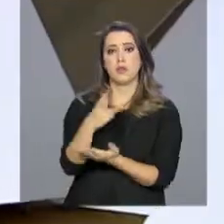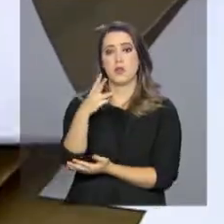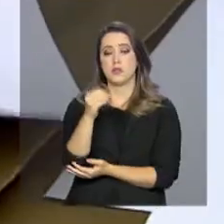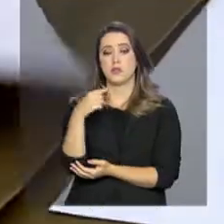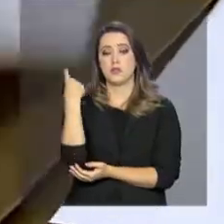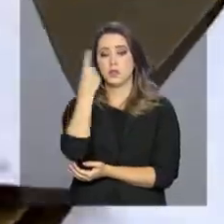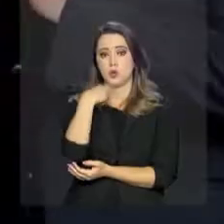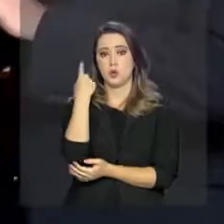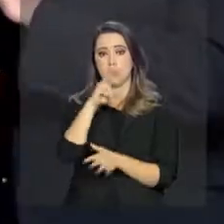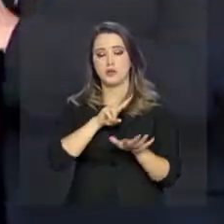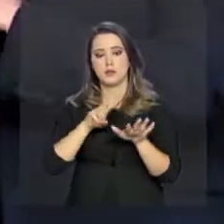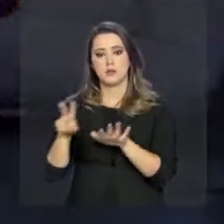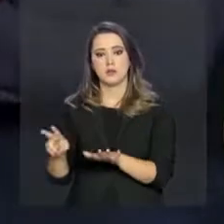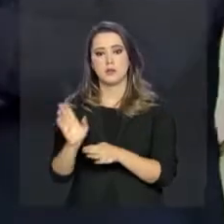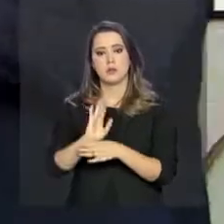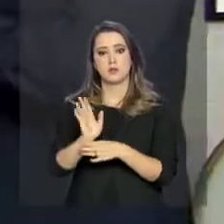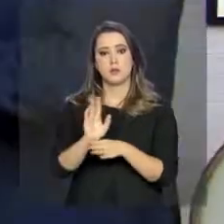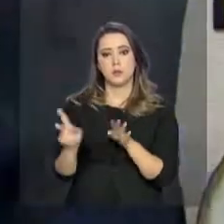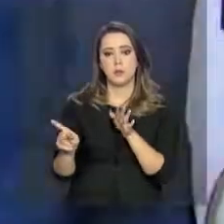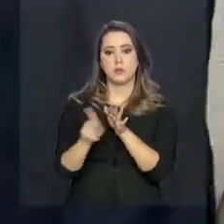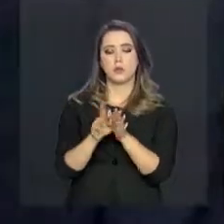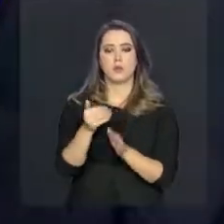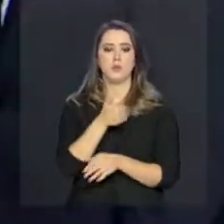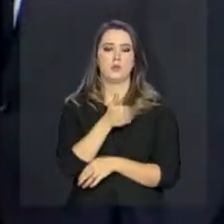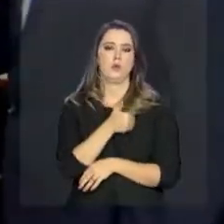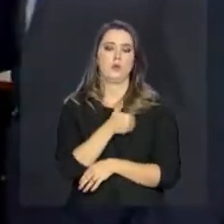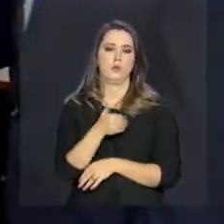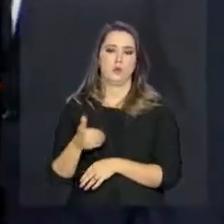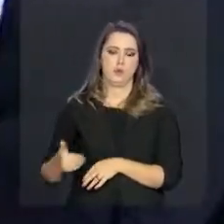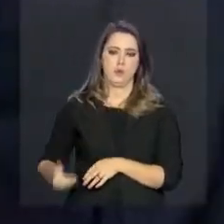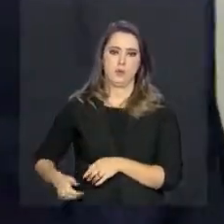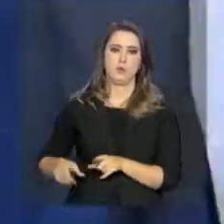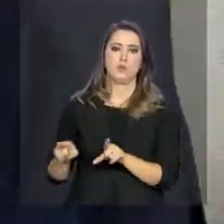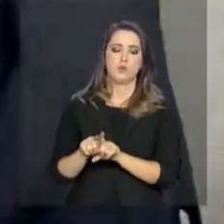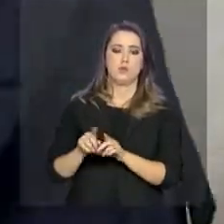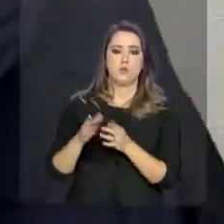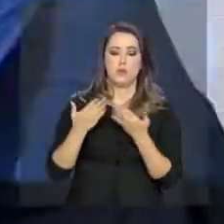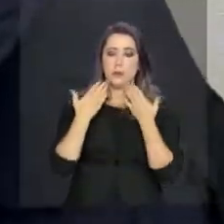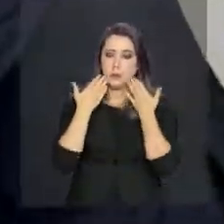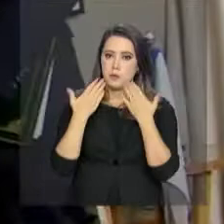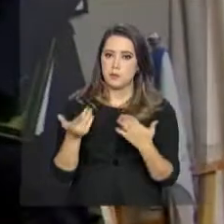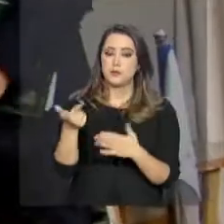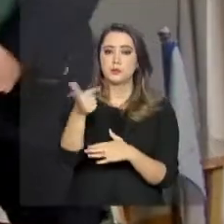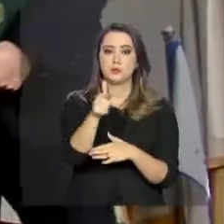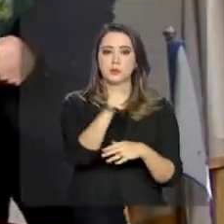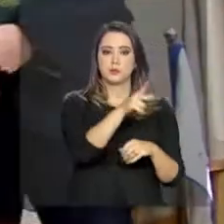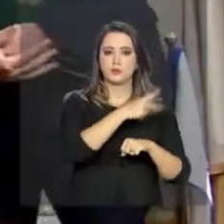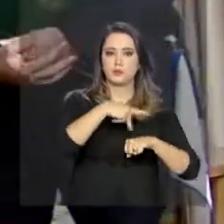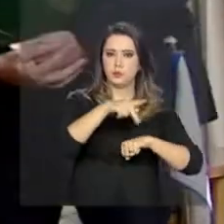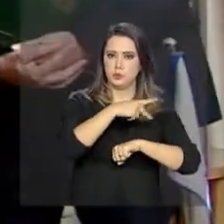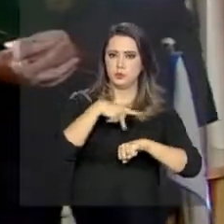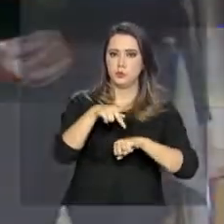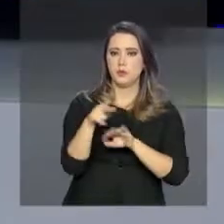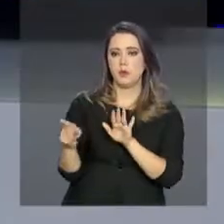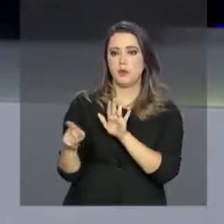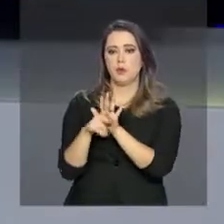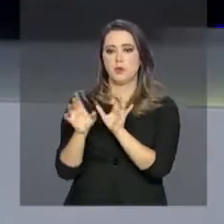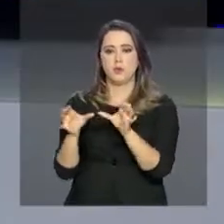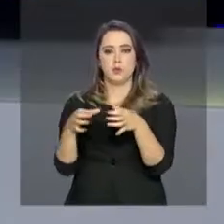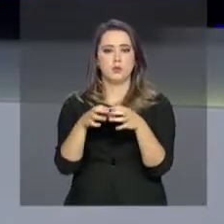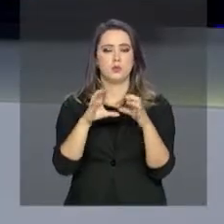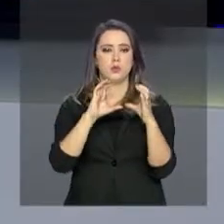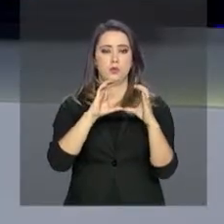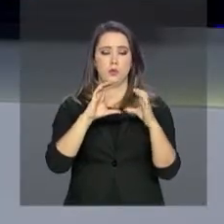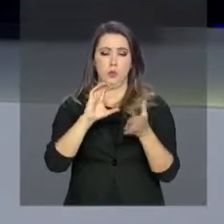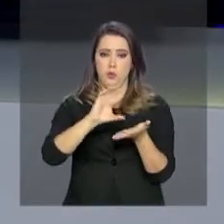conteúdo audiovisual de produção própria para as emissoras públicas de televisão dos Estados-membros da comunidade. O objetivo